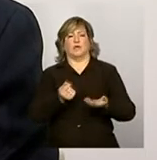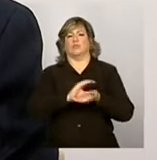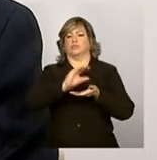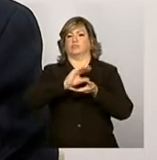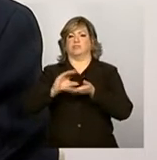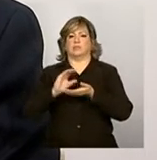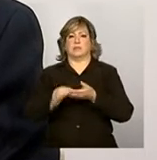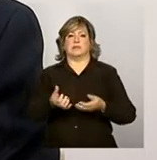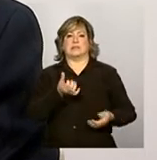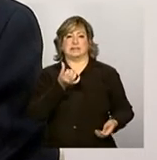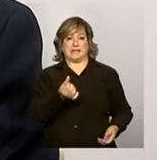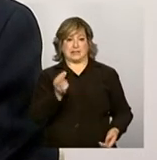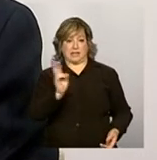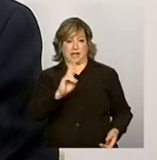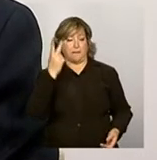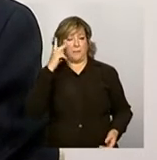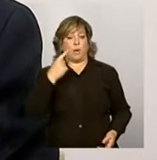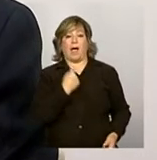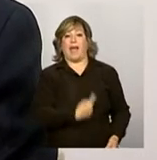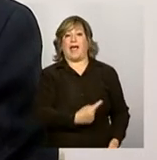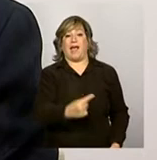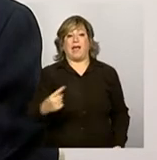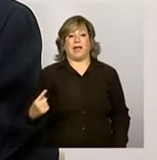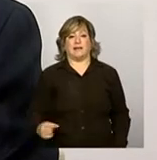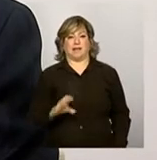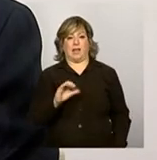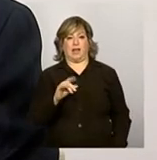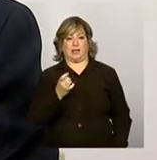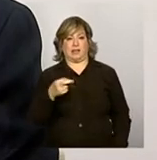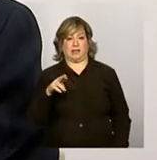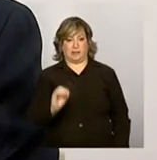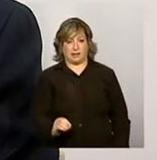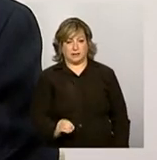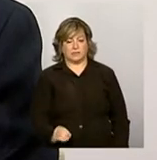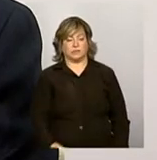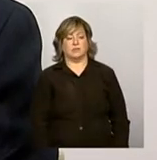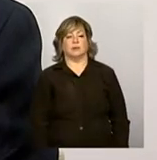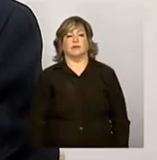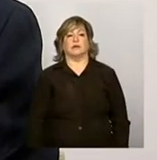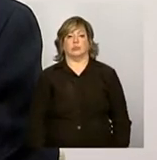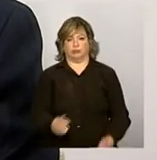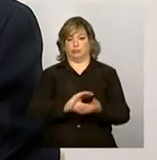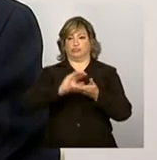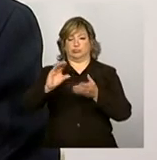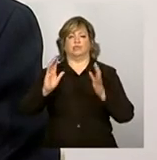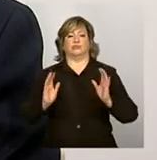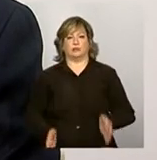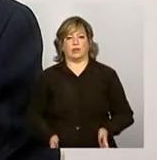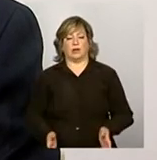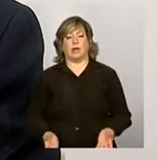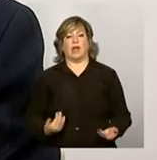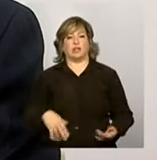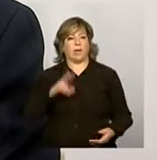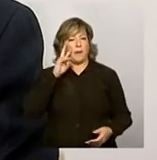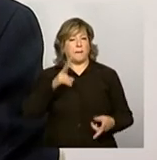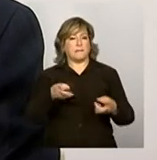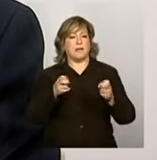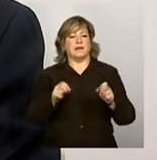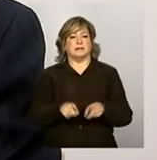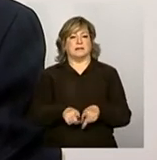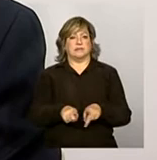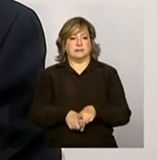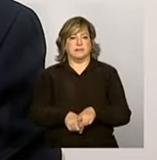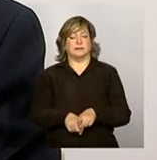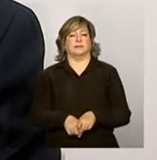valor de R$,00 por atualização cadastral, por cadastro inserido, foi repassado o recurso. A gente percebe ainda, acompanhando